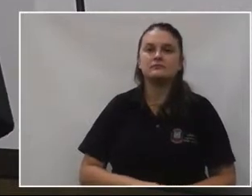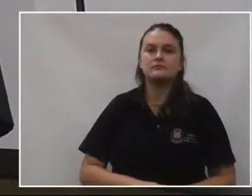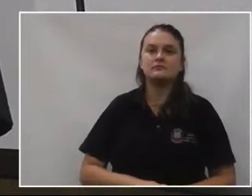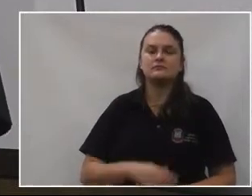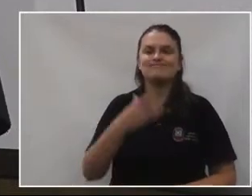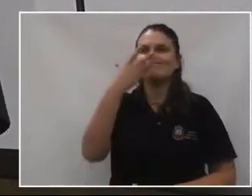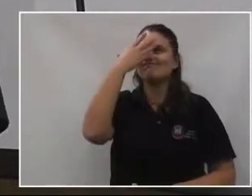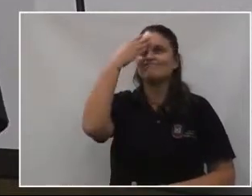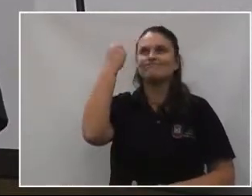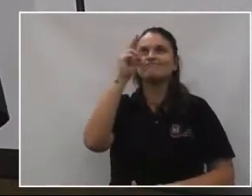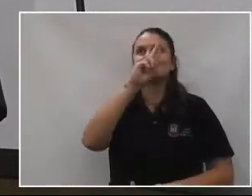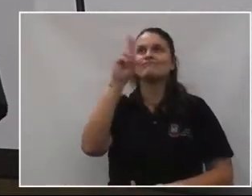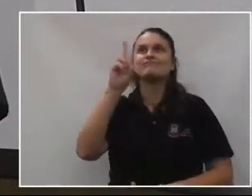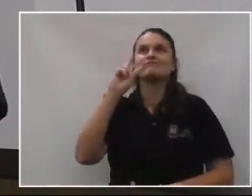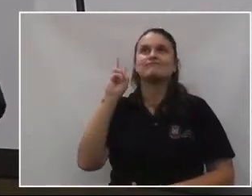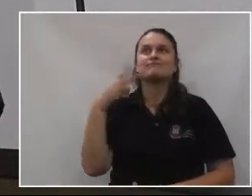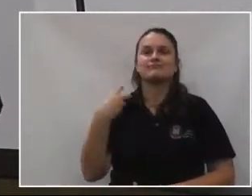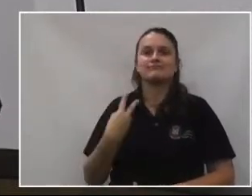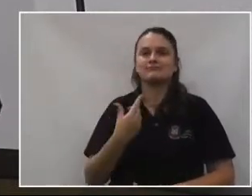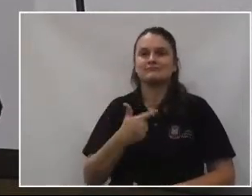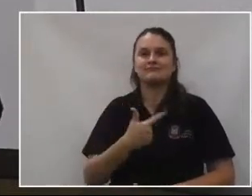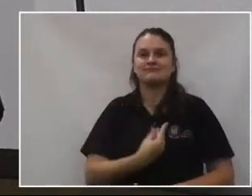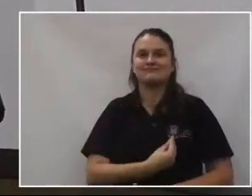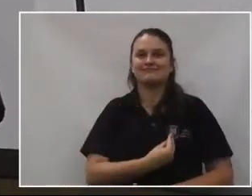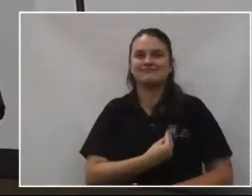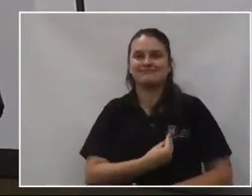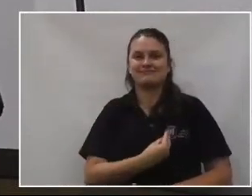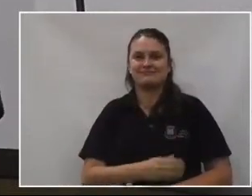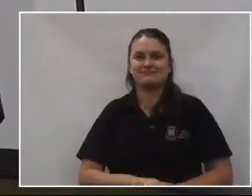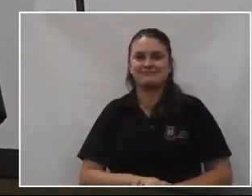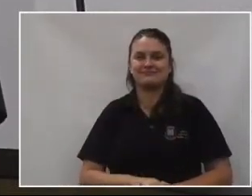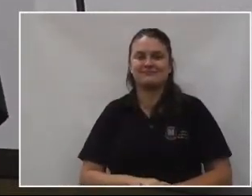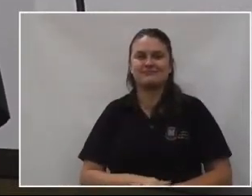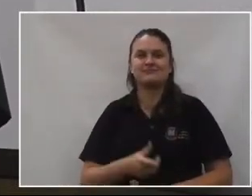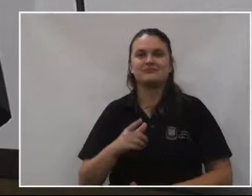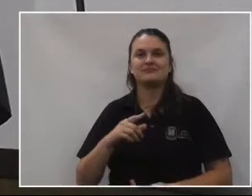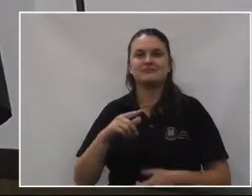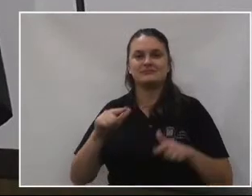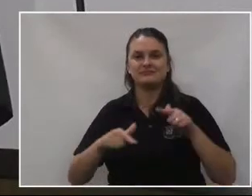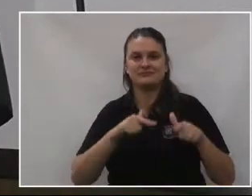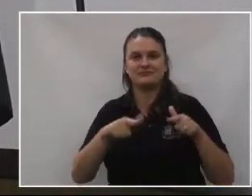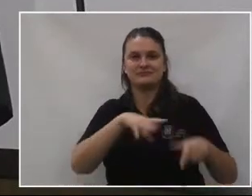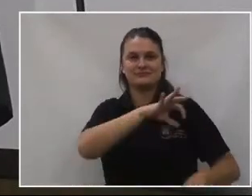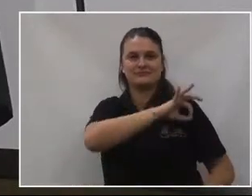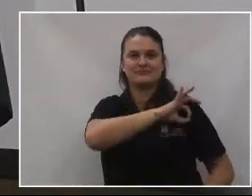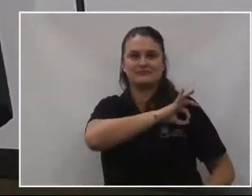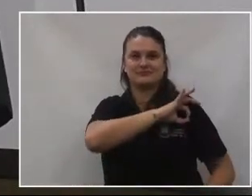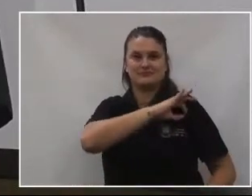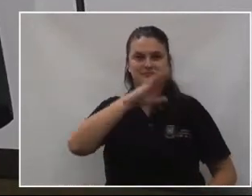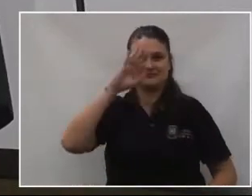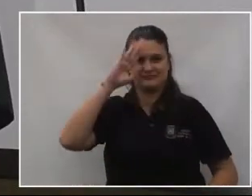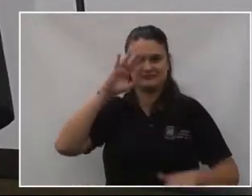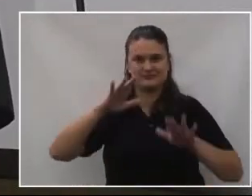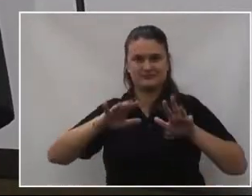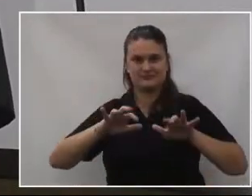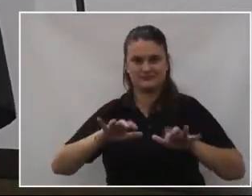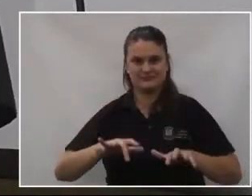não me lembro o nome do vereador agora, acho que ele não está presente aqui. Ele era policial aqui em União da Vitória, escrivão.